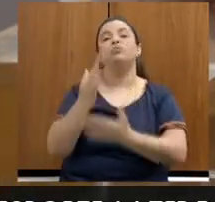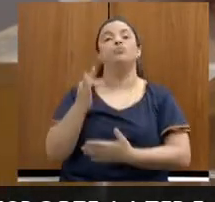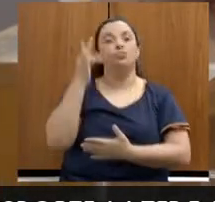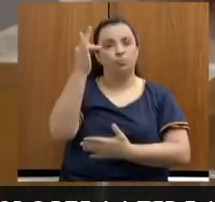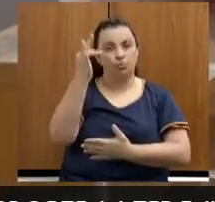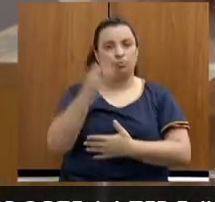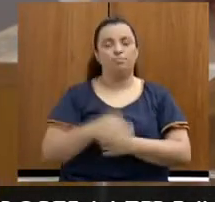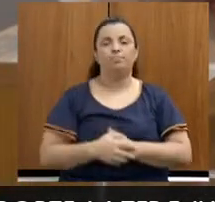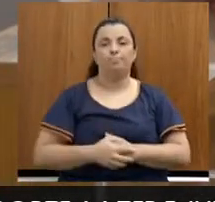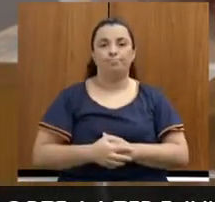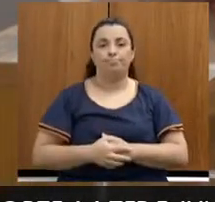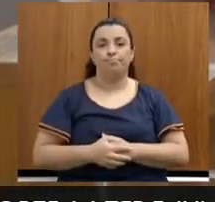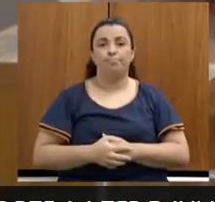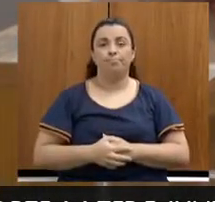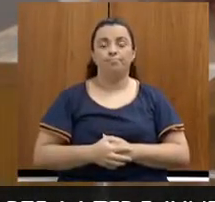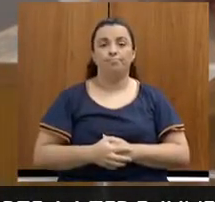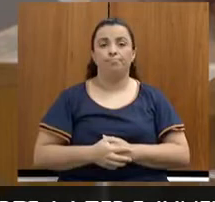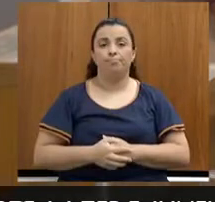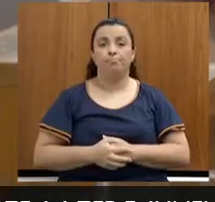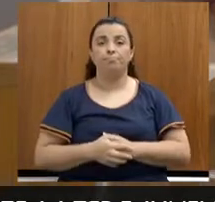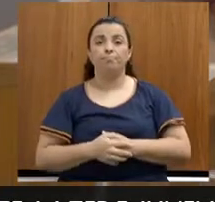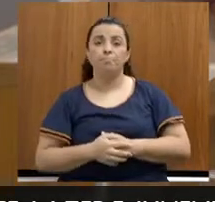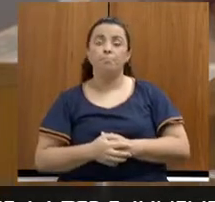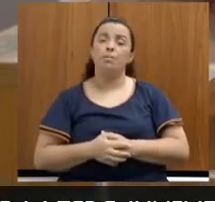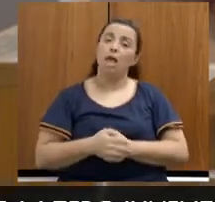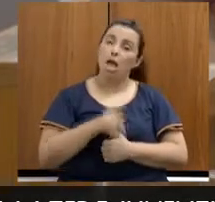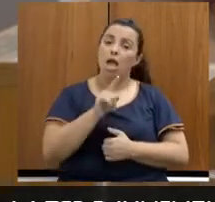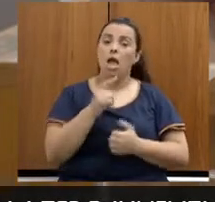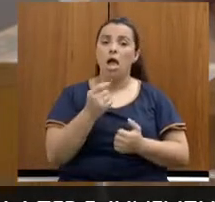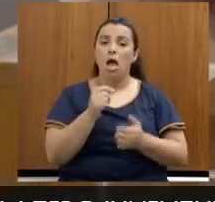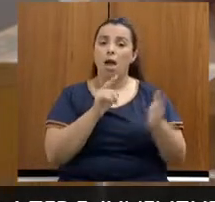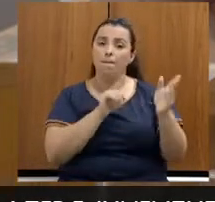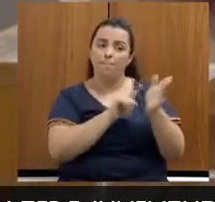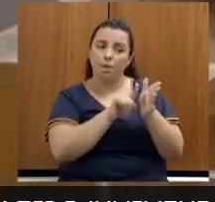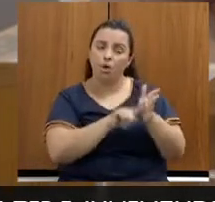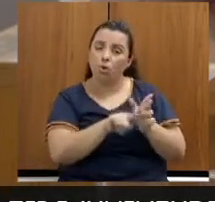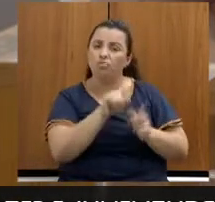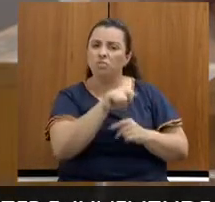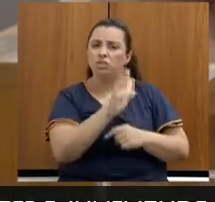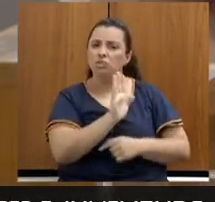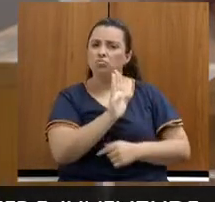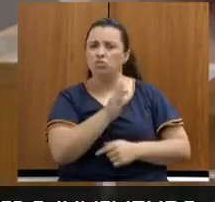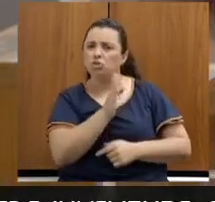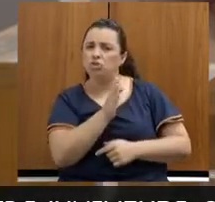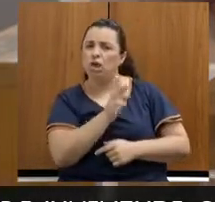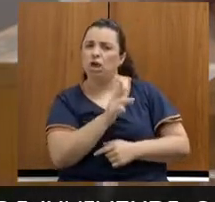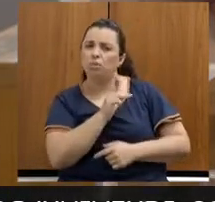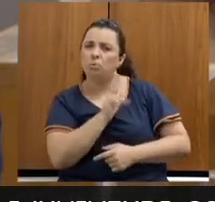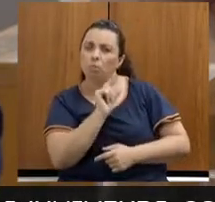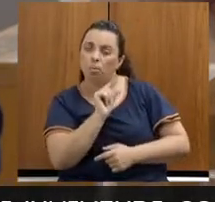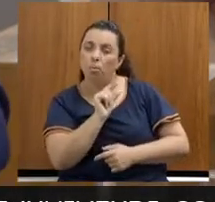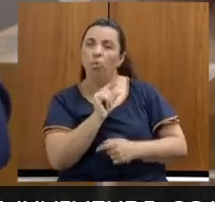algumas das minhas perguntas, a senhora já adiantou alguns pontos, mas seria redundante até para a gente ficar